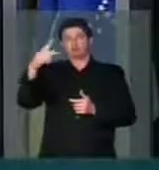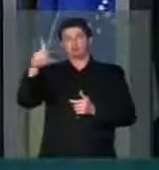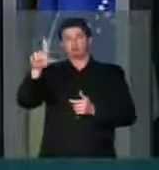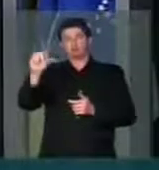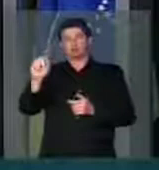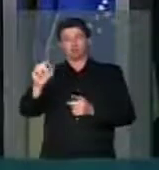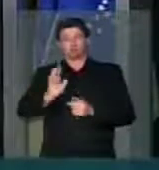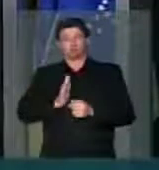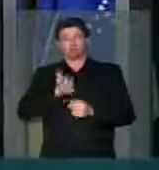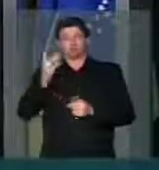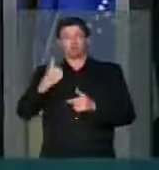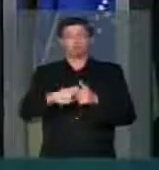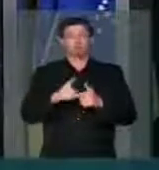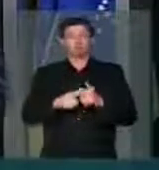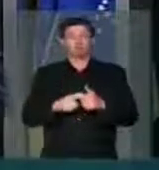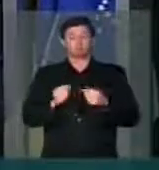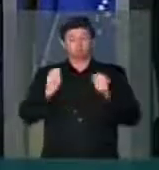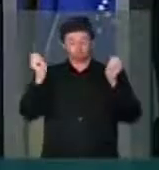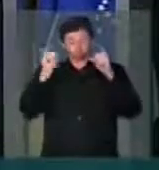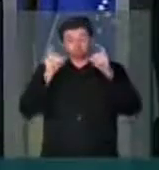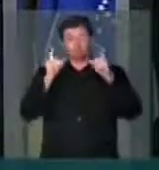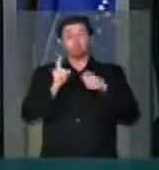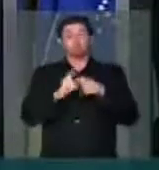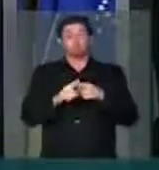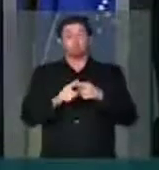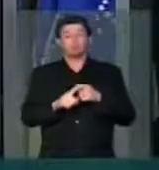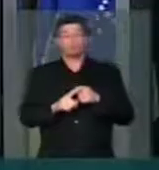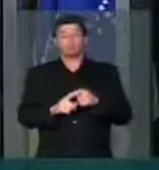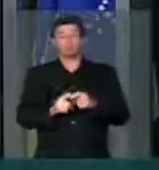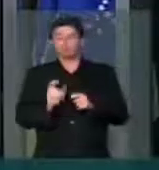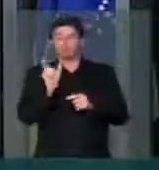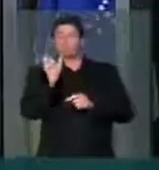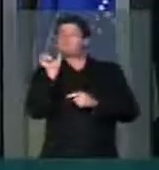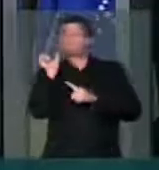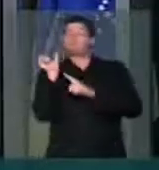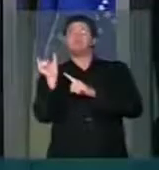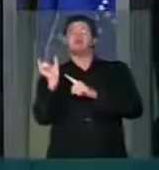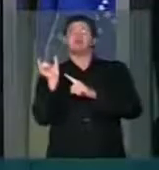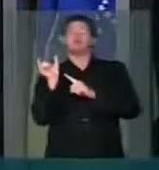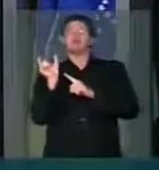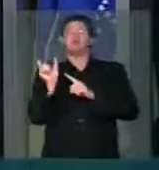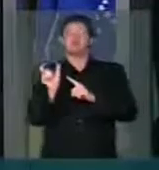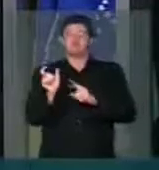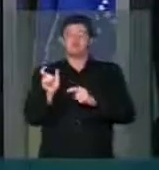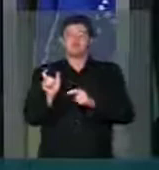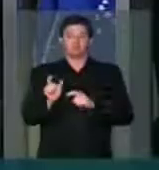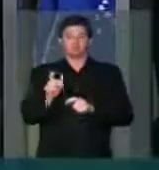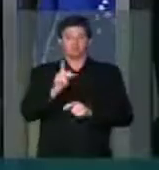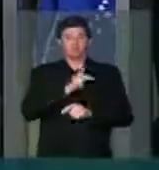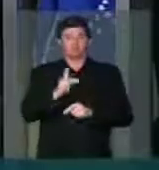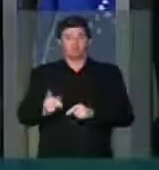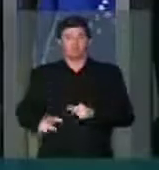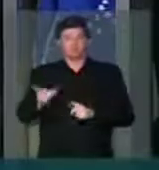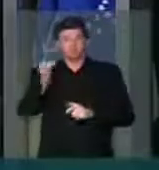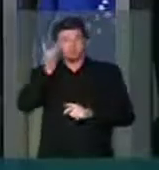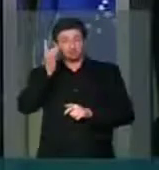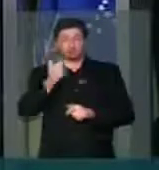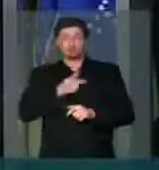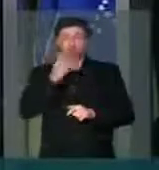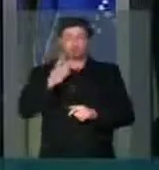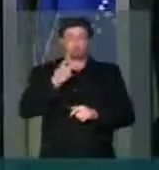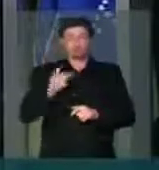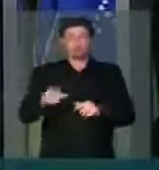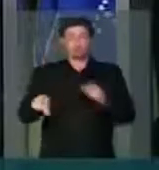Estarrecedora, senhor presidente, pelos termos com os quais a presidente se refere